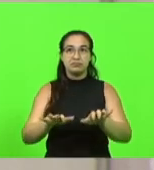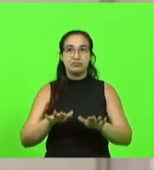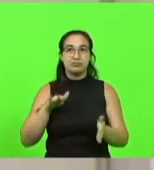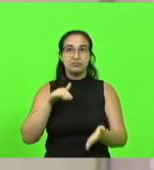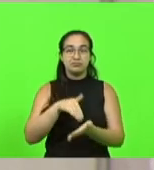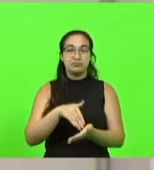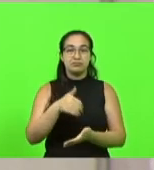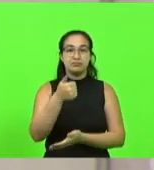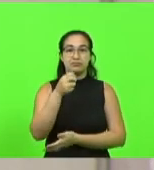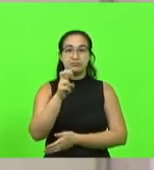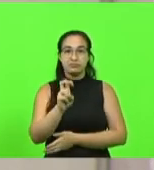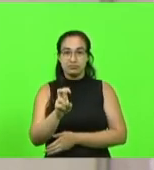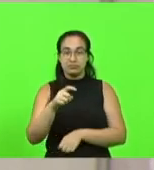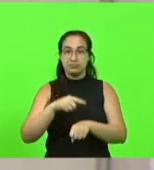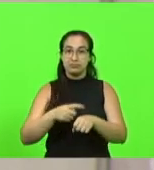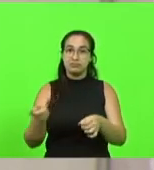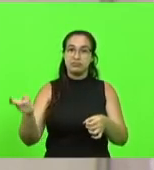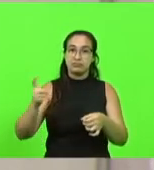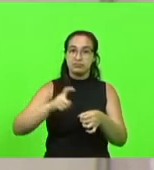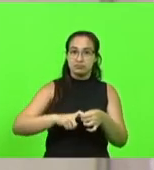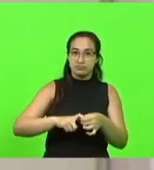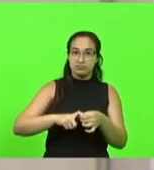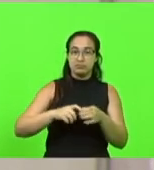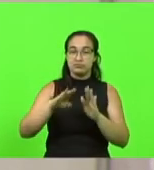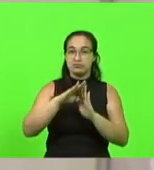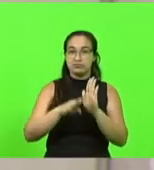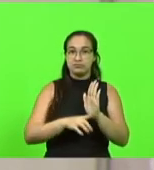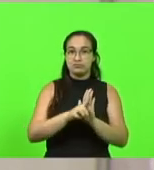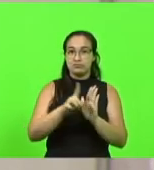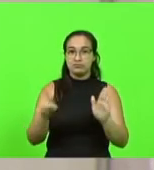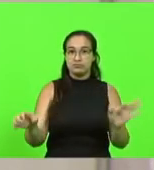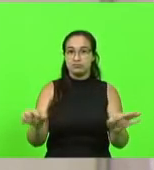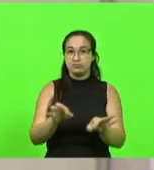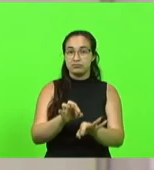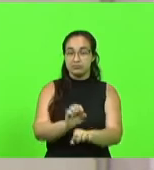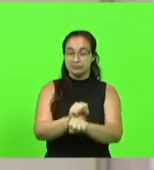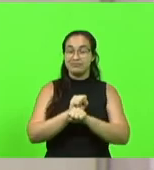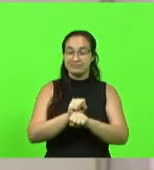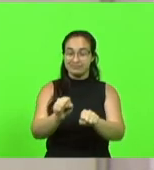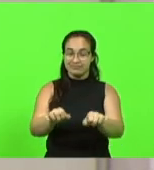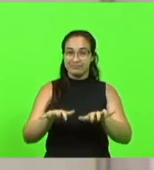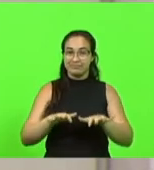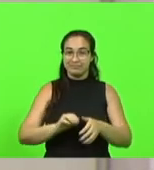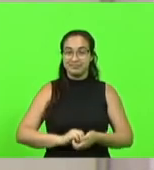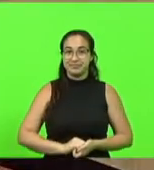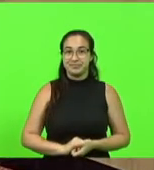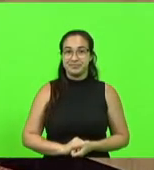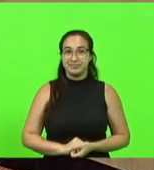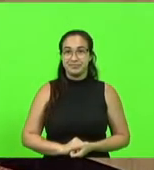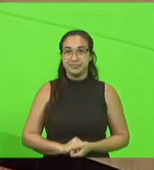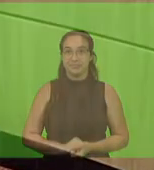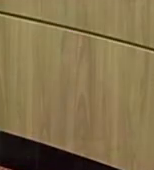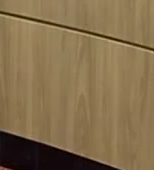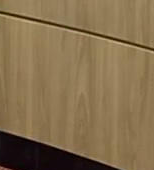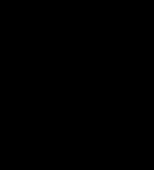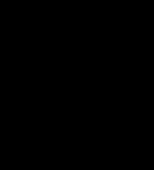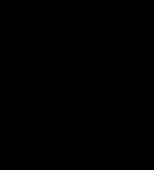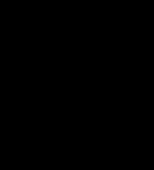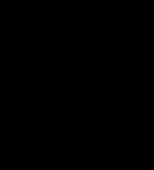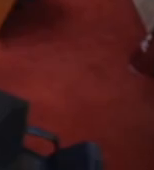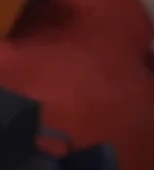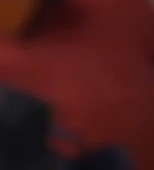até as 15 horas quando retornaremos com a ordem do dia está suspensa a presente sessão e daí